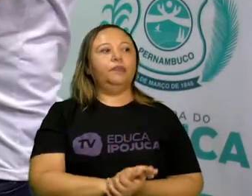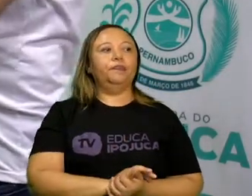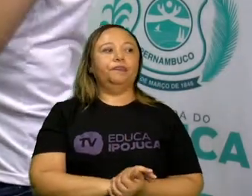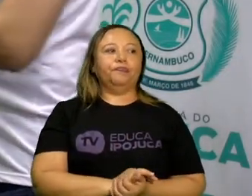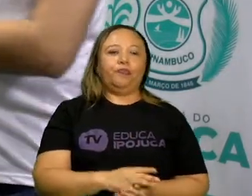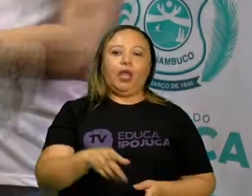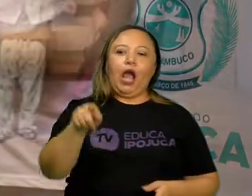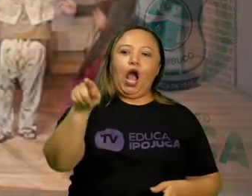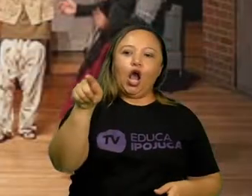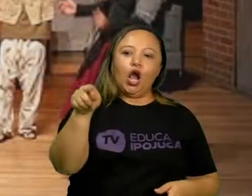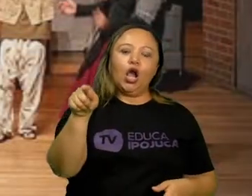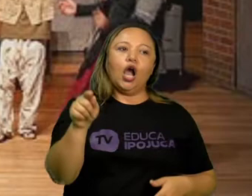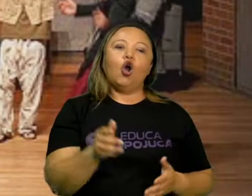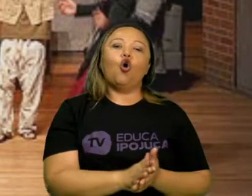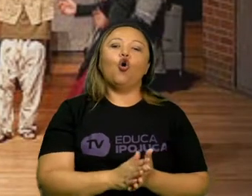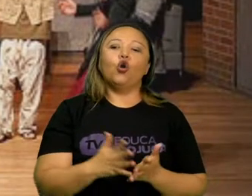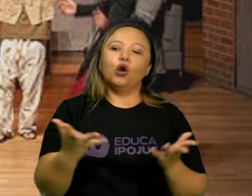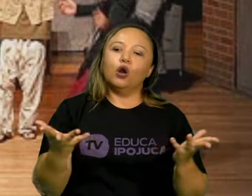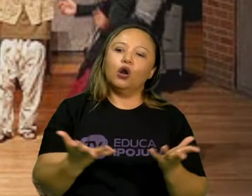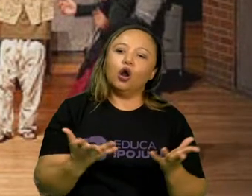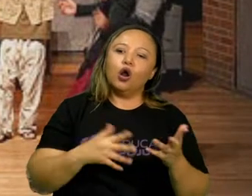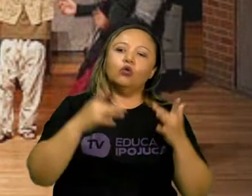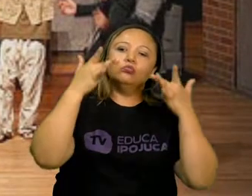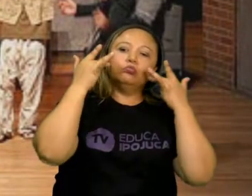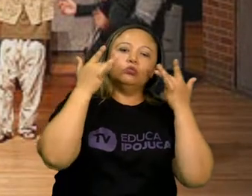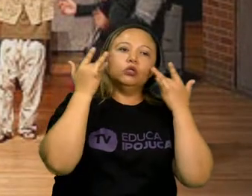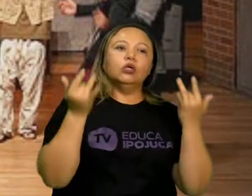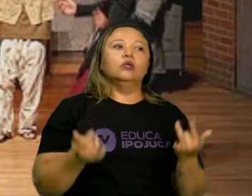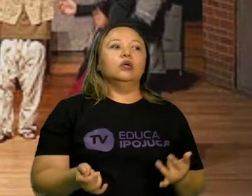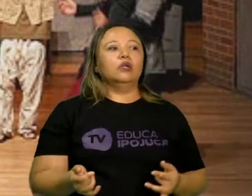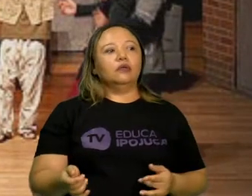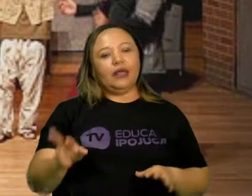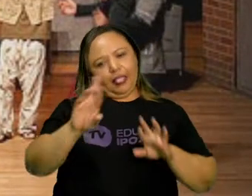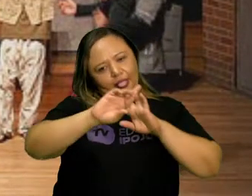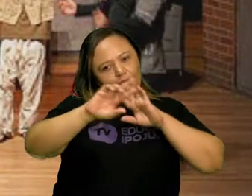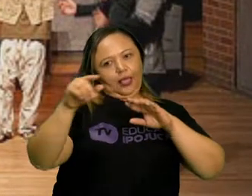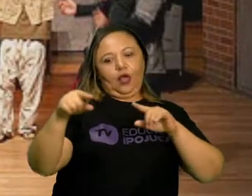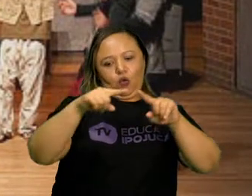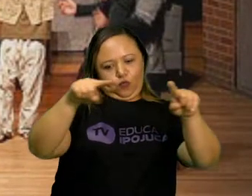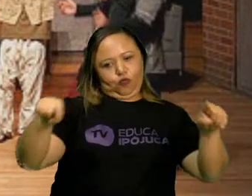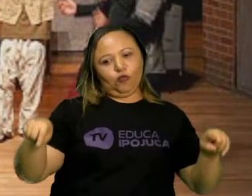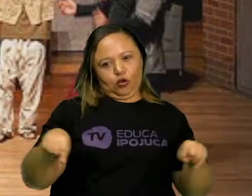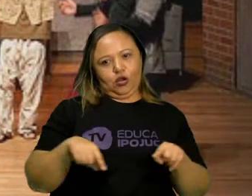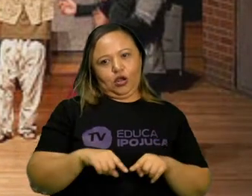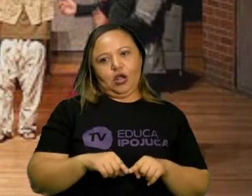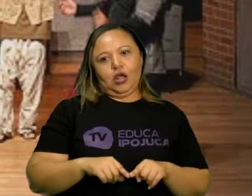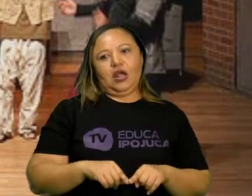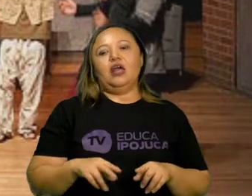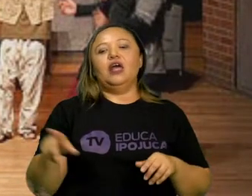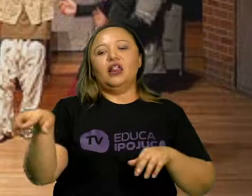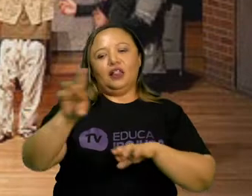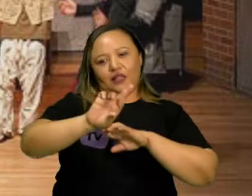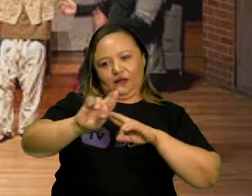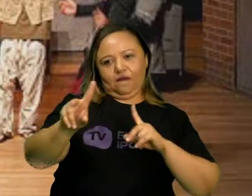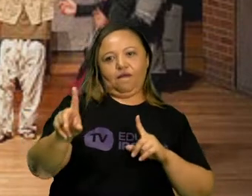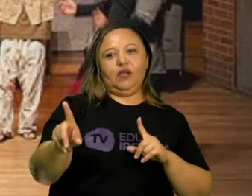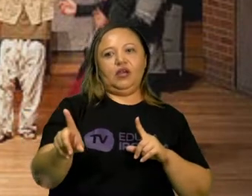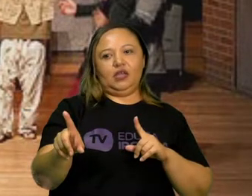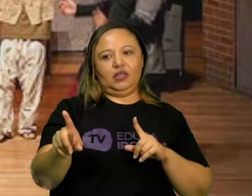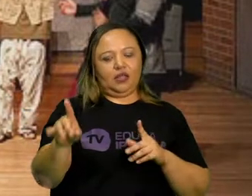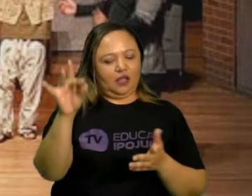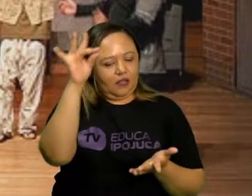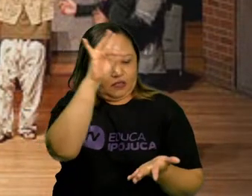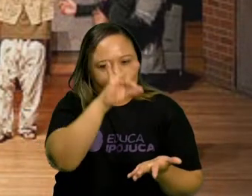Aqui, por exemplo, no teatro de Brecht, a gente está vendo, vejam, que o cenário é completamente diferente. Não é aquele cenário realista